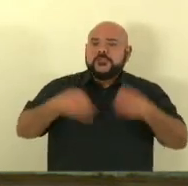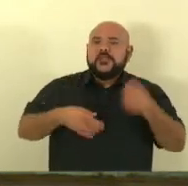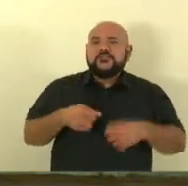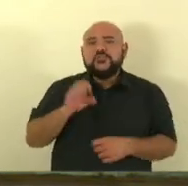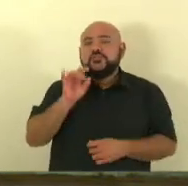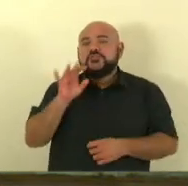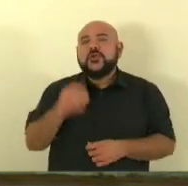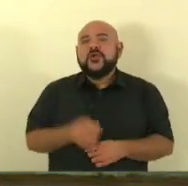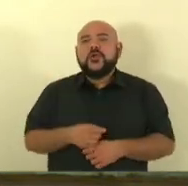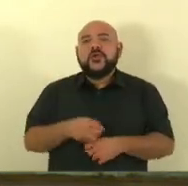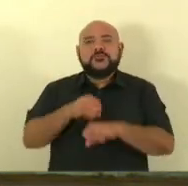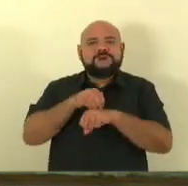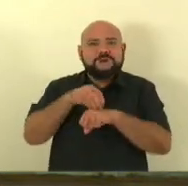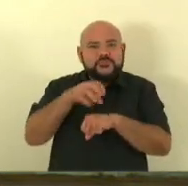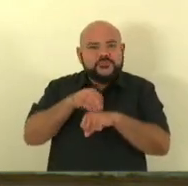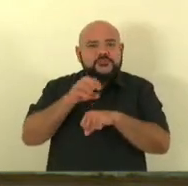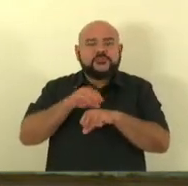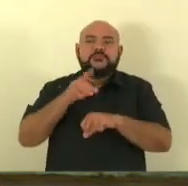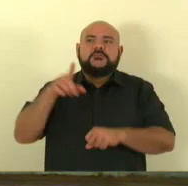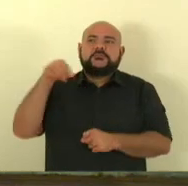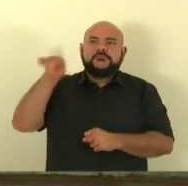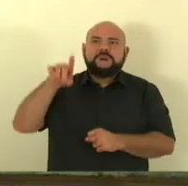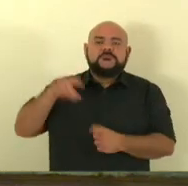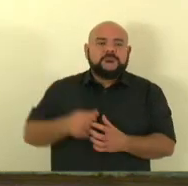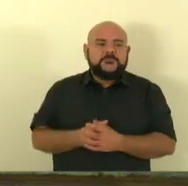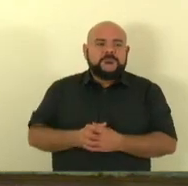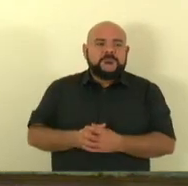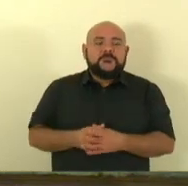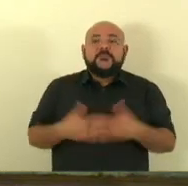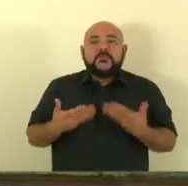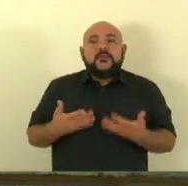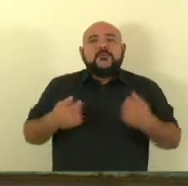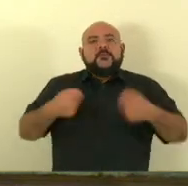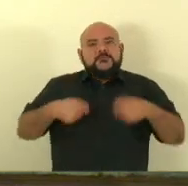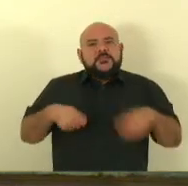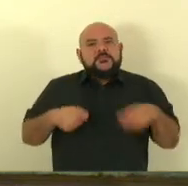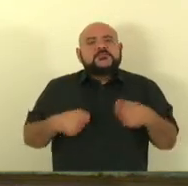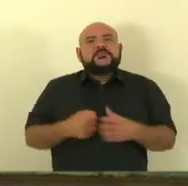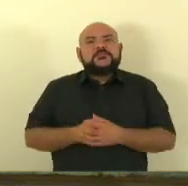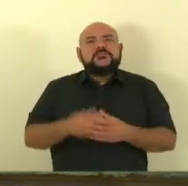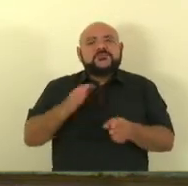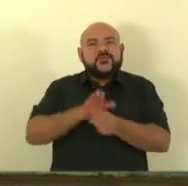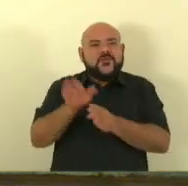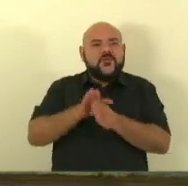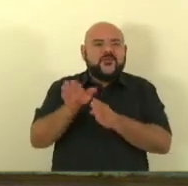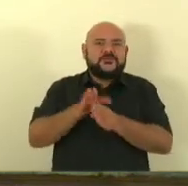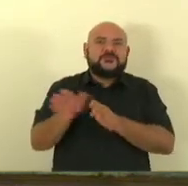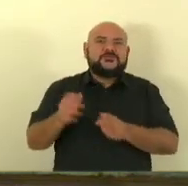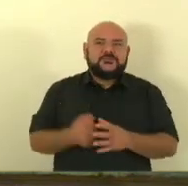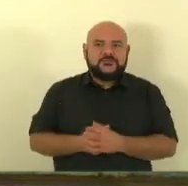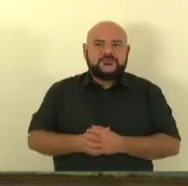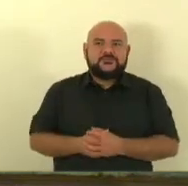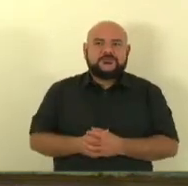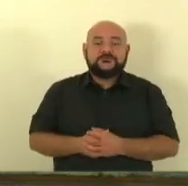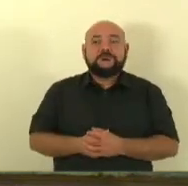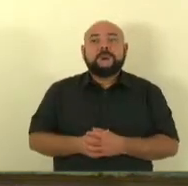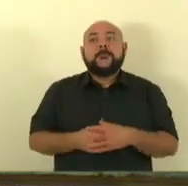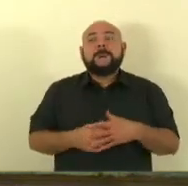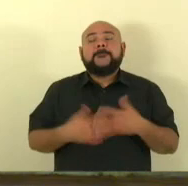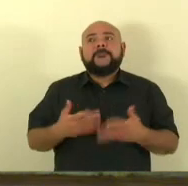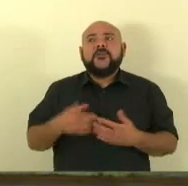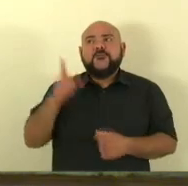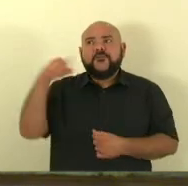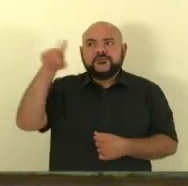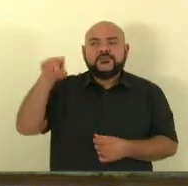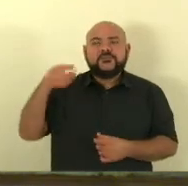que eu como deputado não poderia deixar de falar isso porque vocês vieram aqui acreditando mas vocês vêm